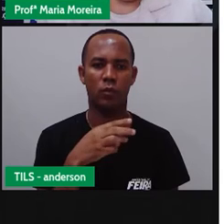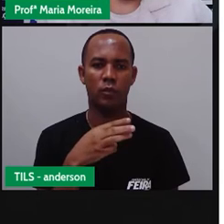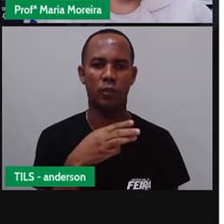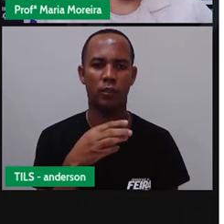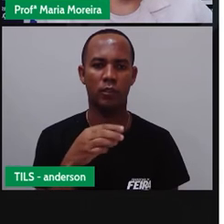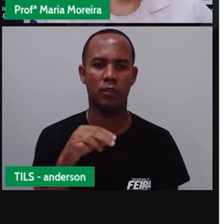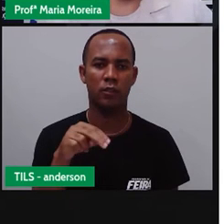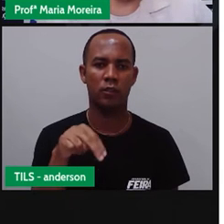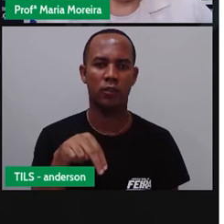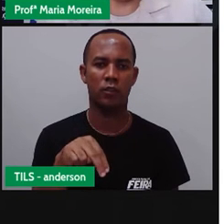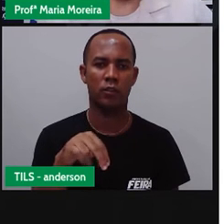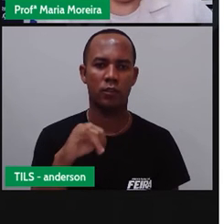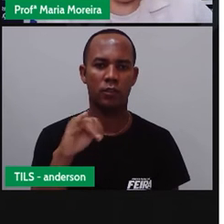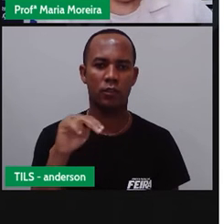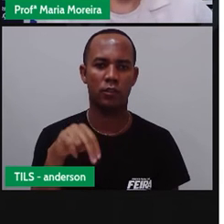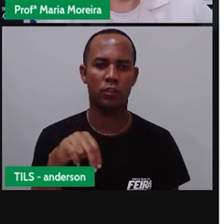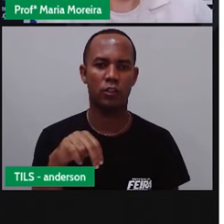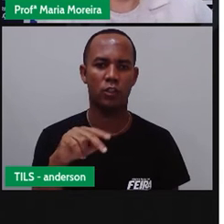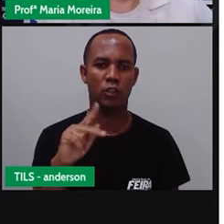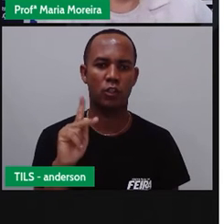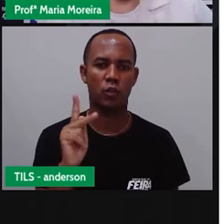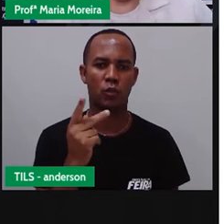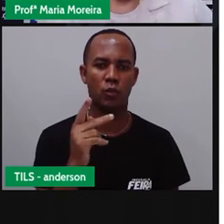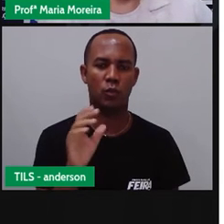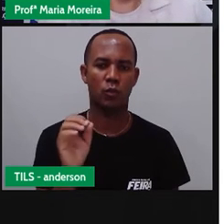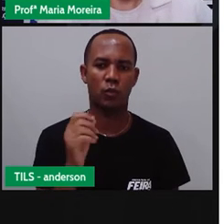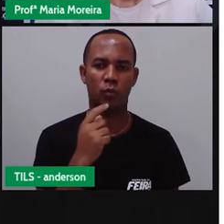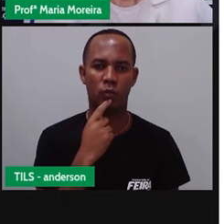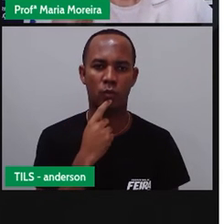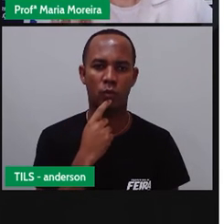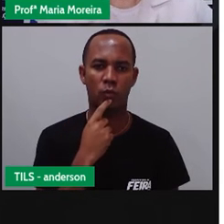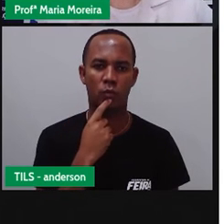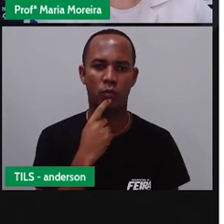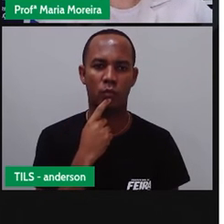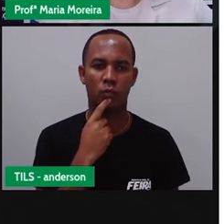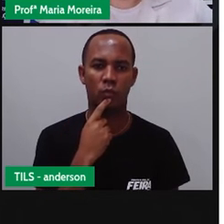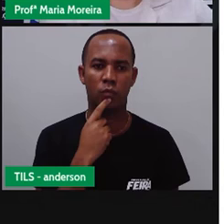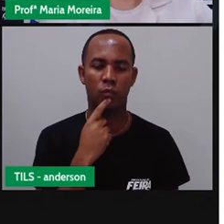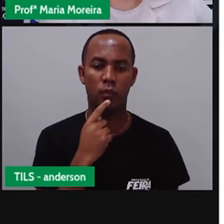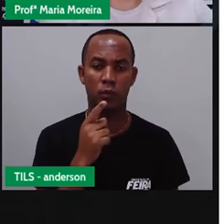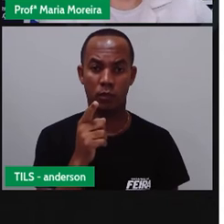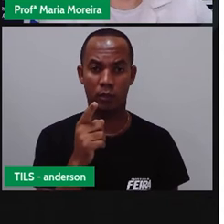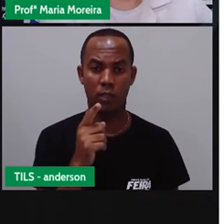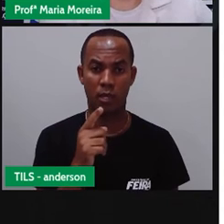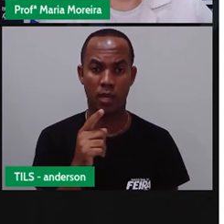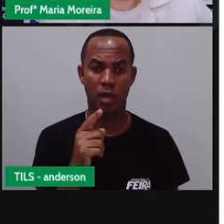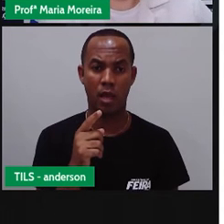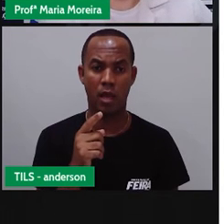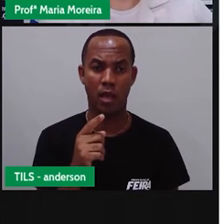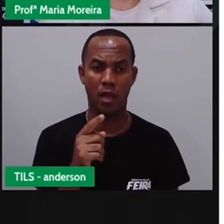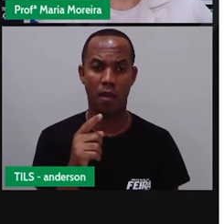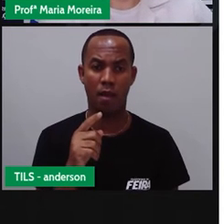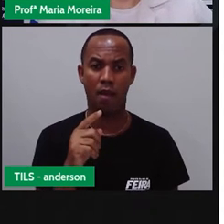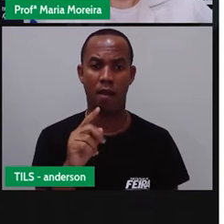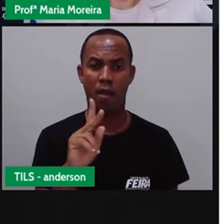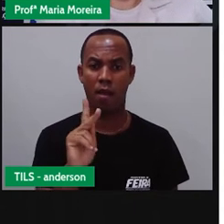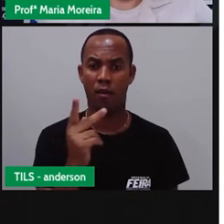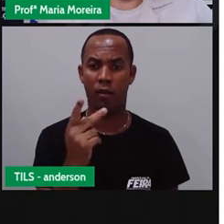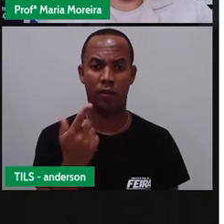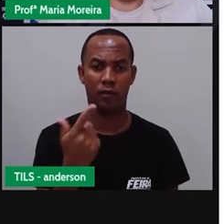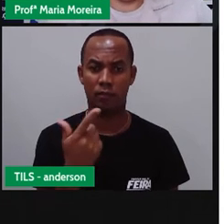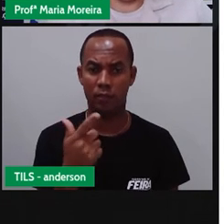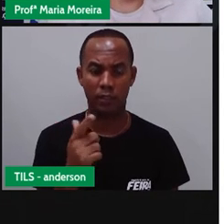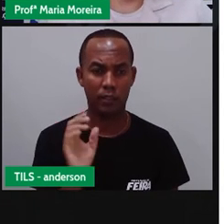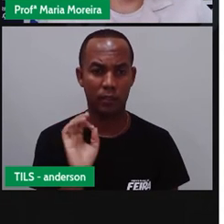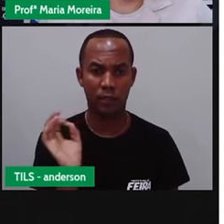engraçado, né? Lhó, ó, a-lhó. Se não tivesse o H, seria o quê? Alo, com